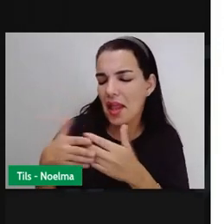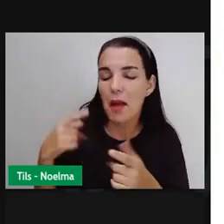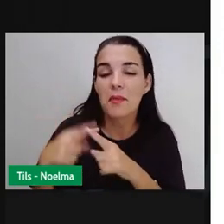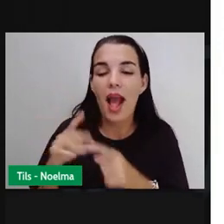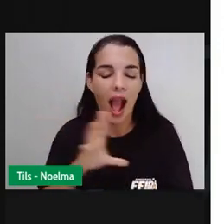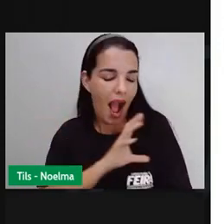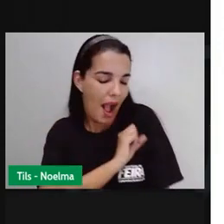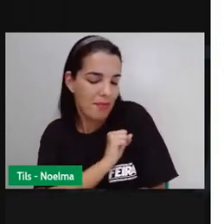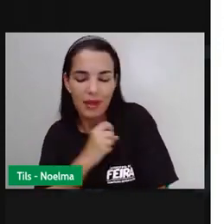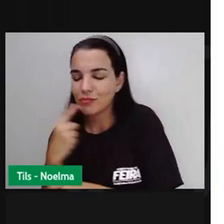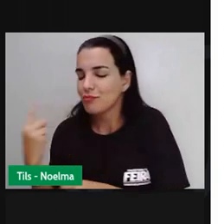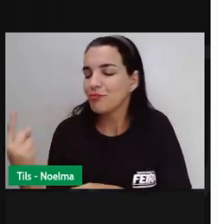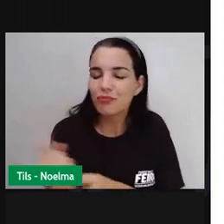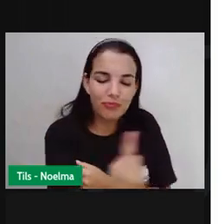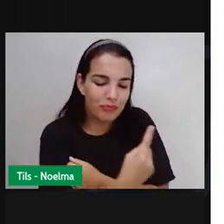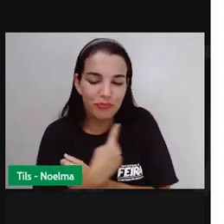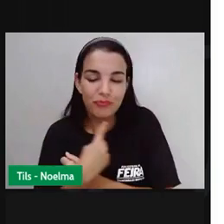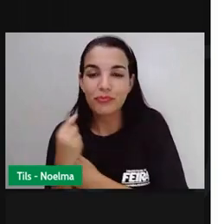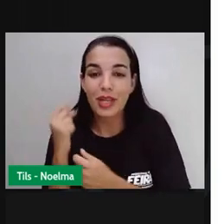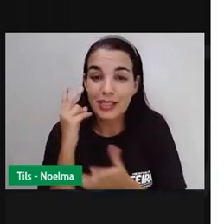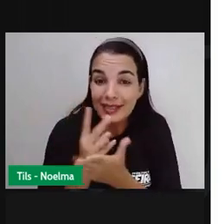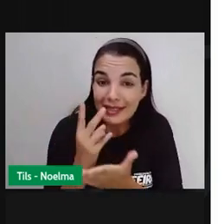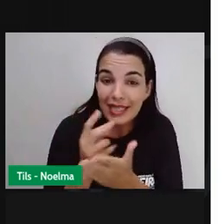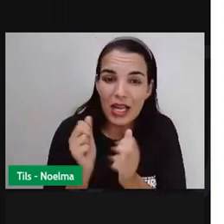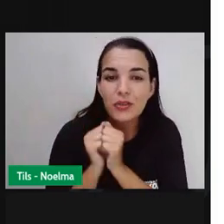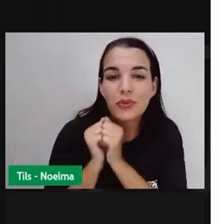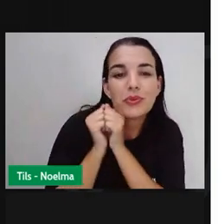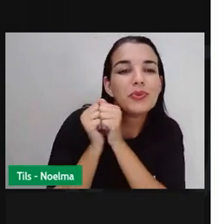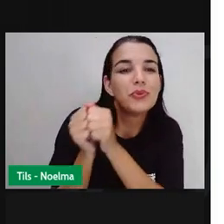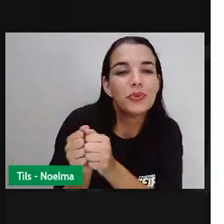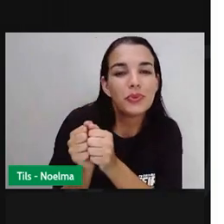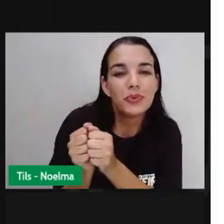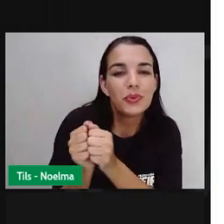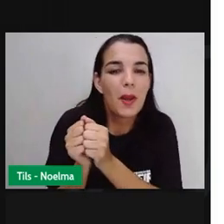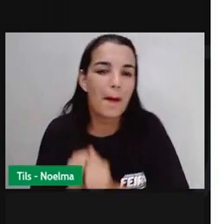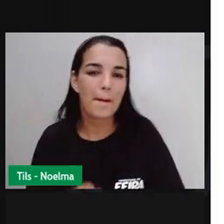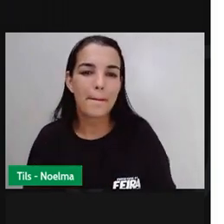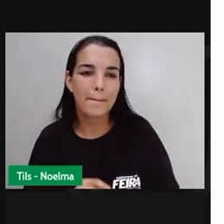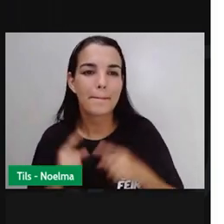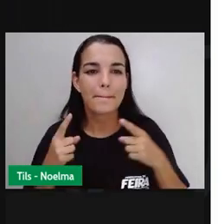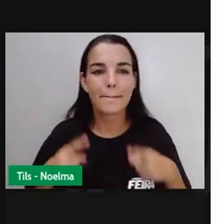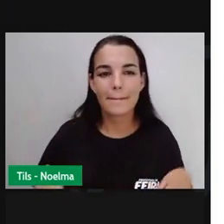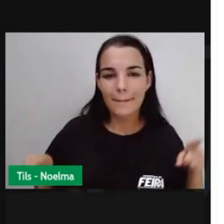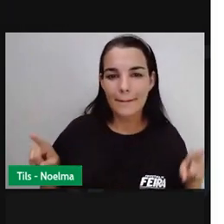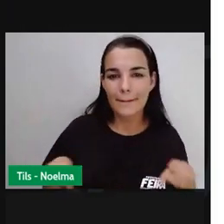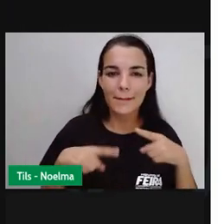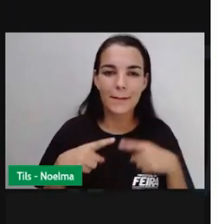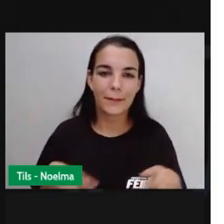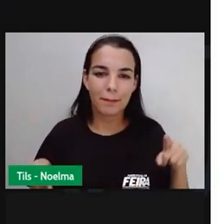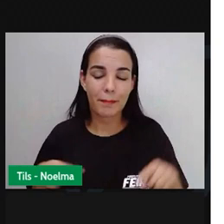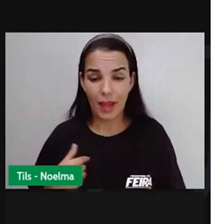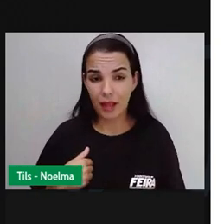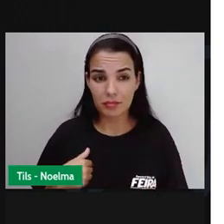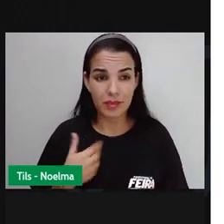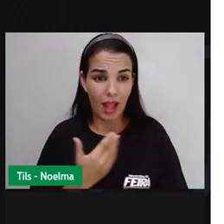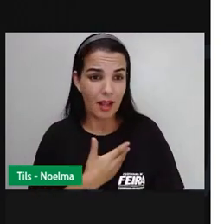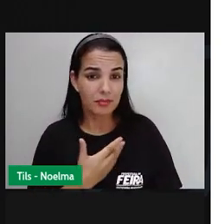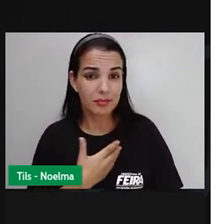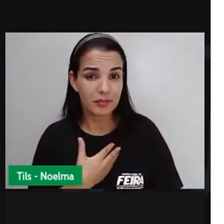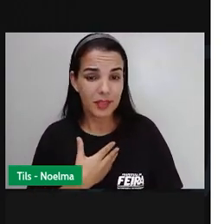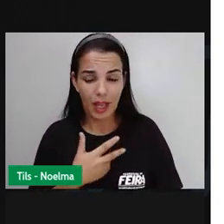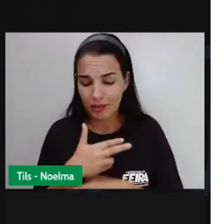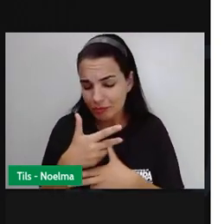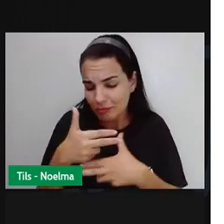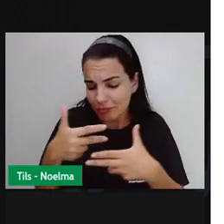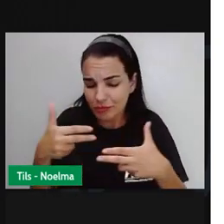Eu tenho amigos de todos os jeitos e de todos